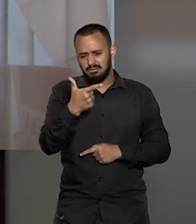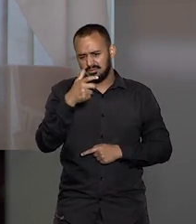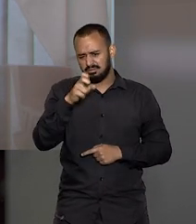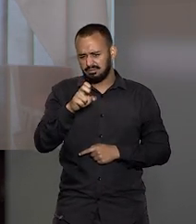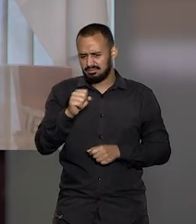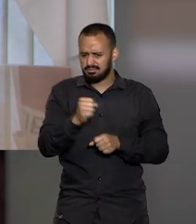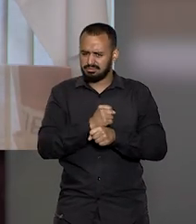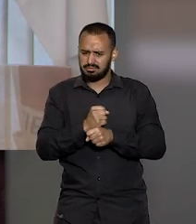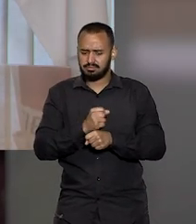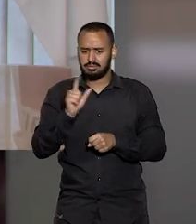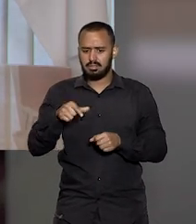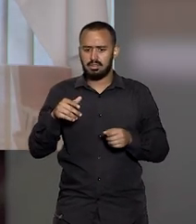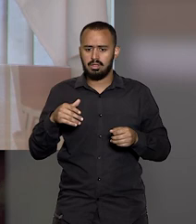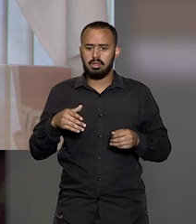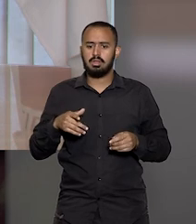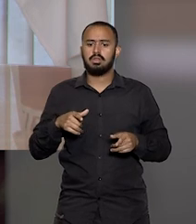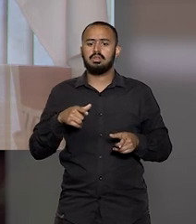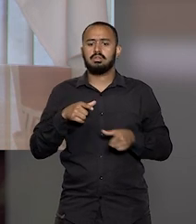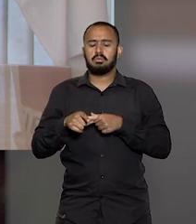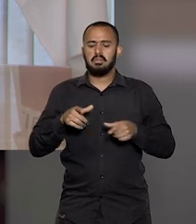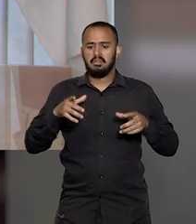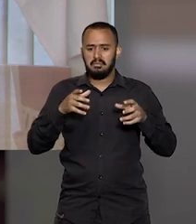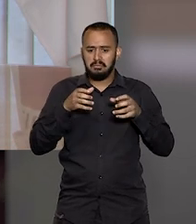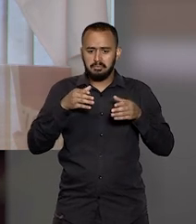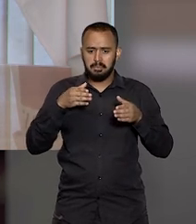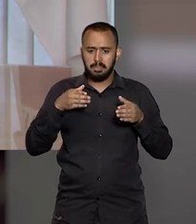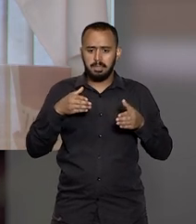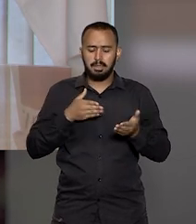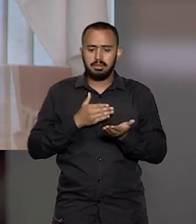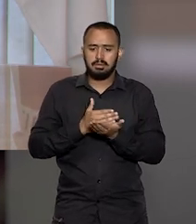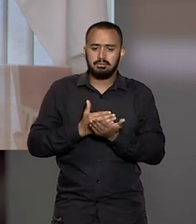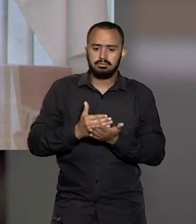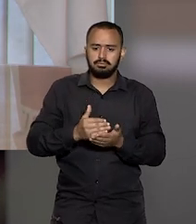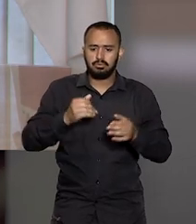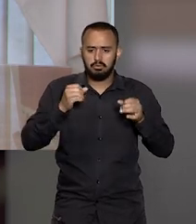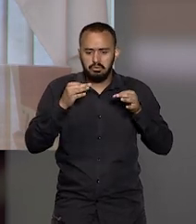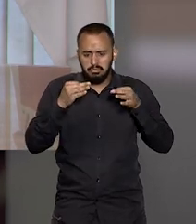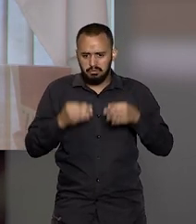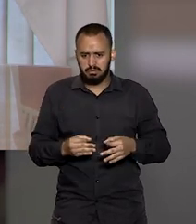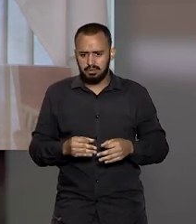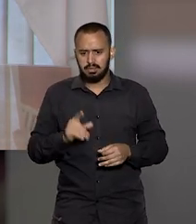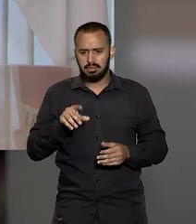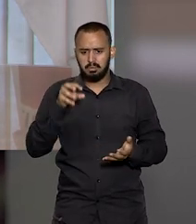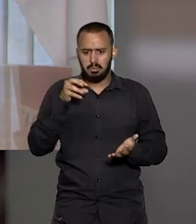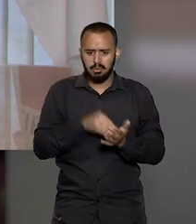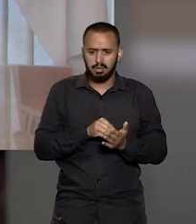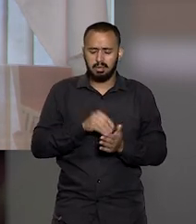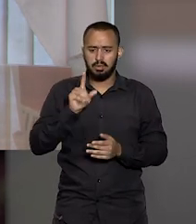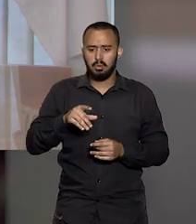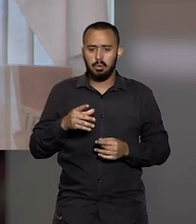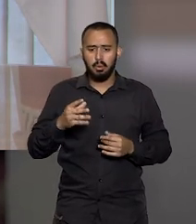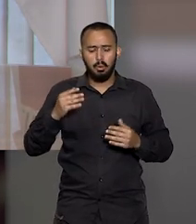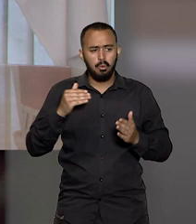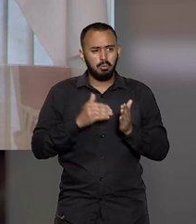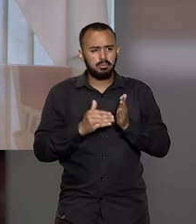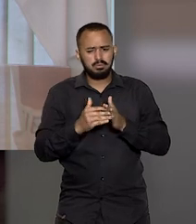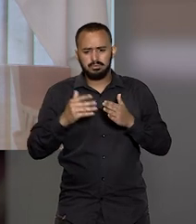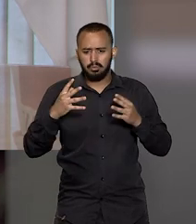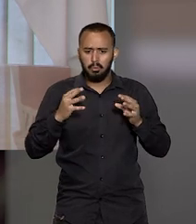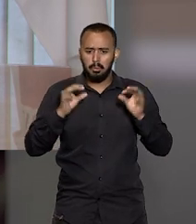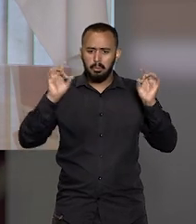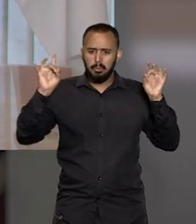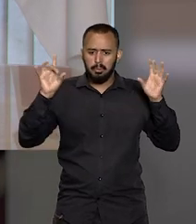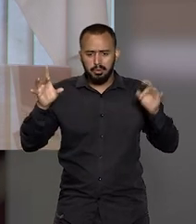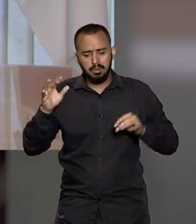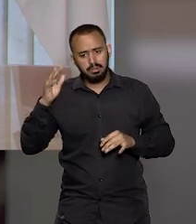atuação firme, íntegra, marcada pelo brilho da sua inteligência, pelo seu